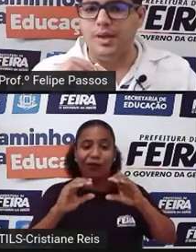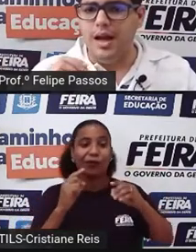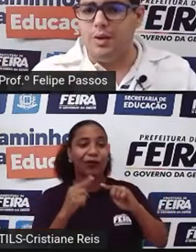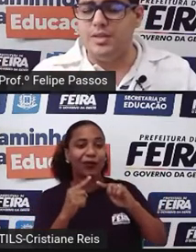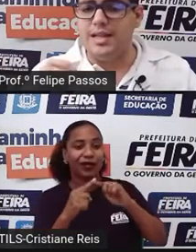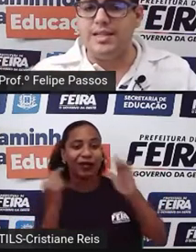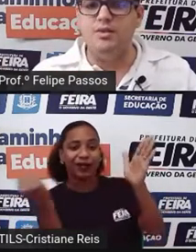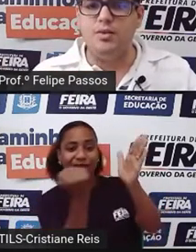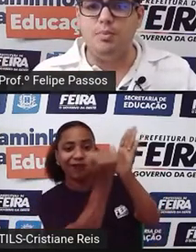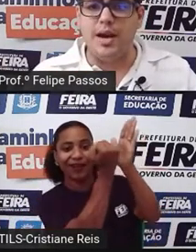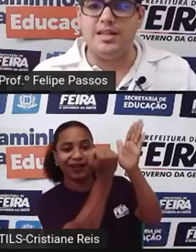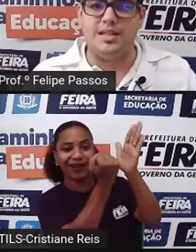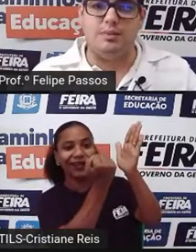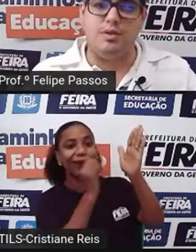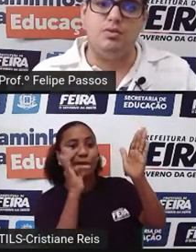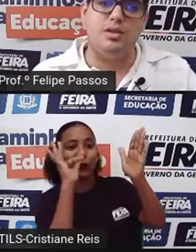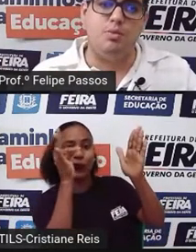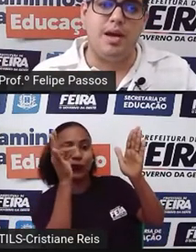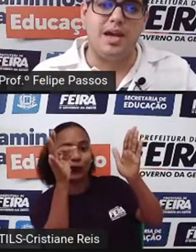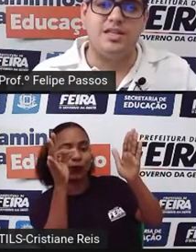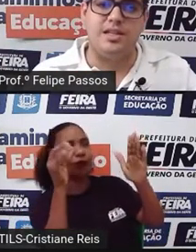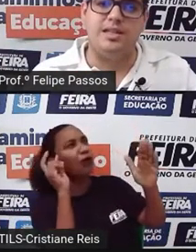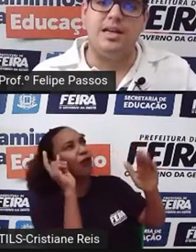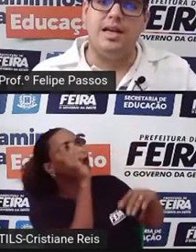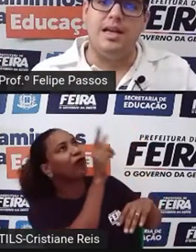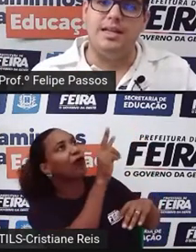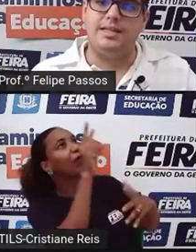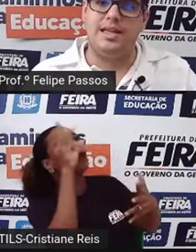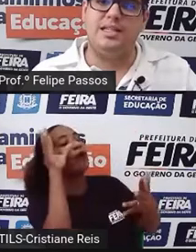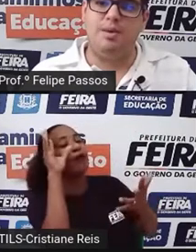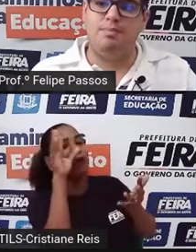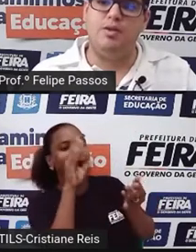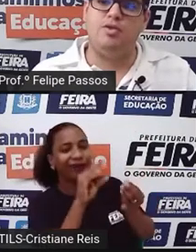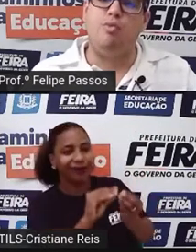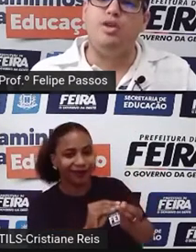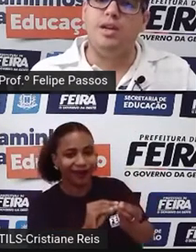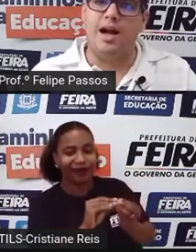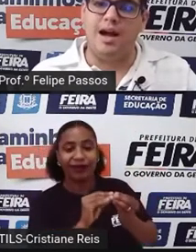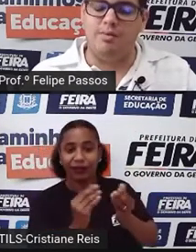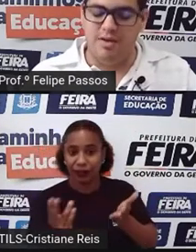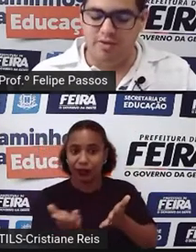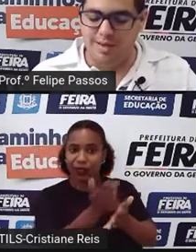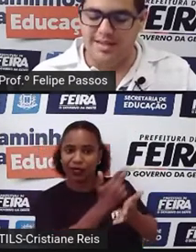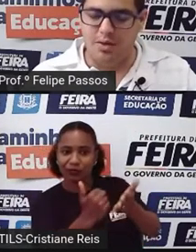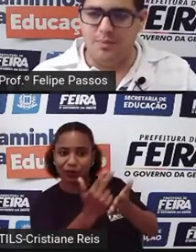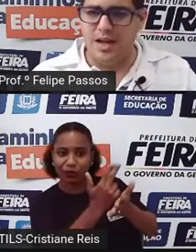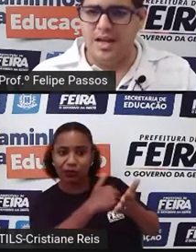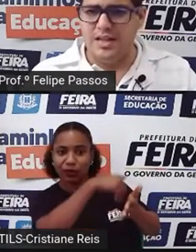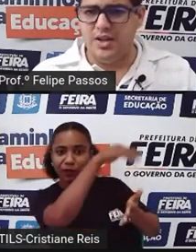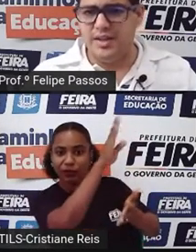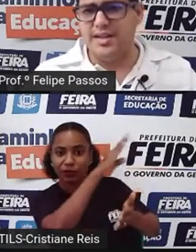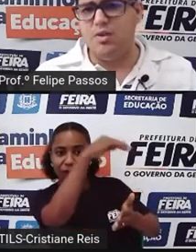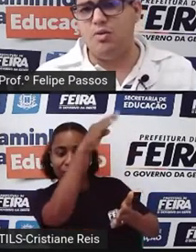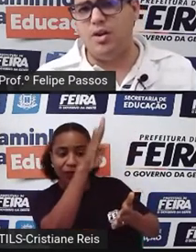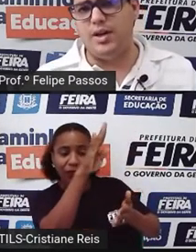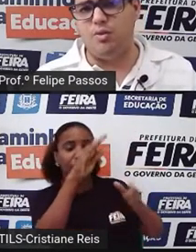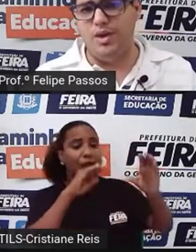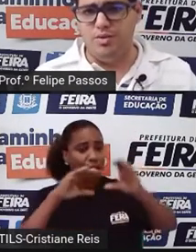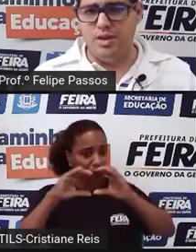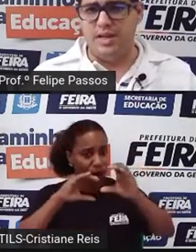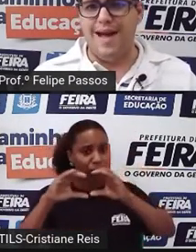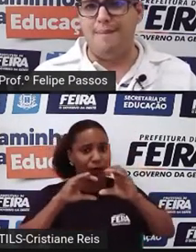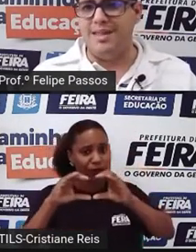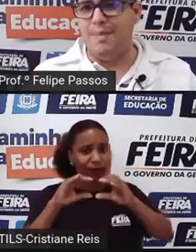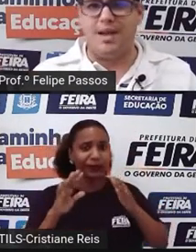os desenhos rupestres, as pinturas rupestres, eles têm esse papel de comunicar uma informação. Só que você concorda